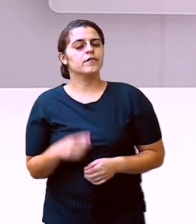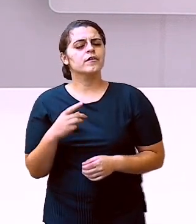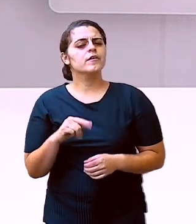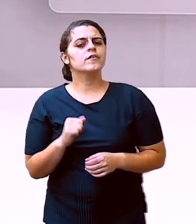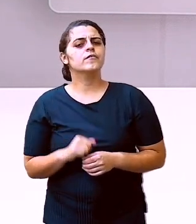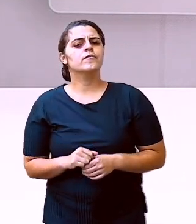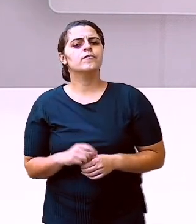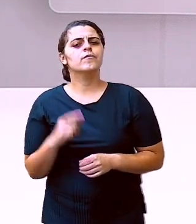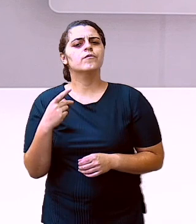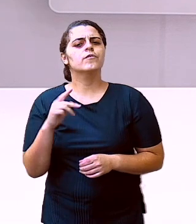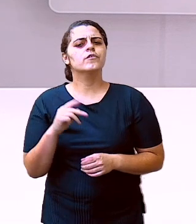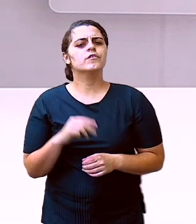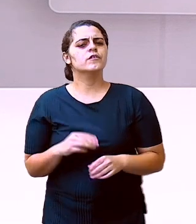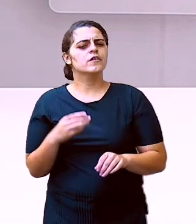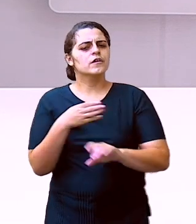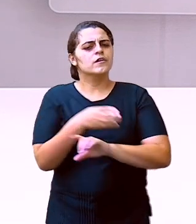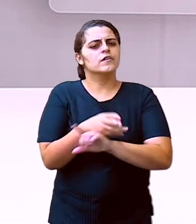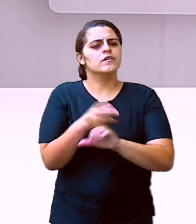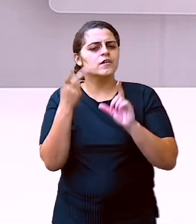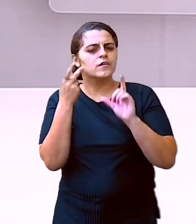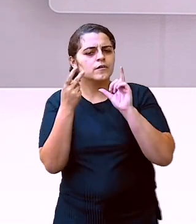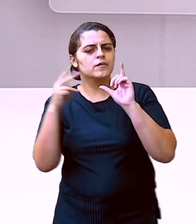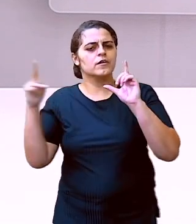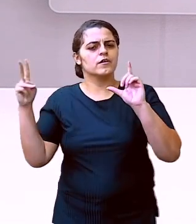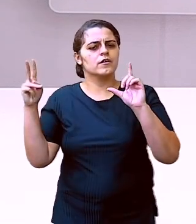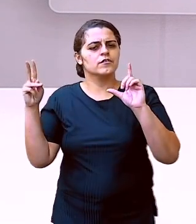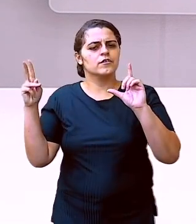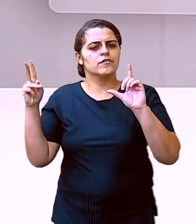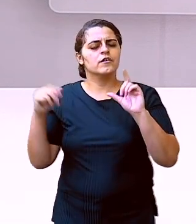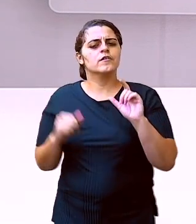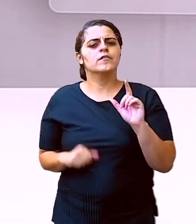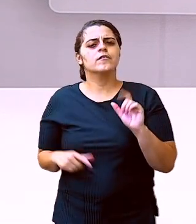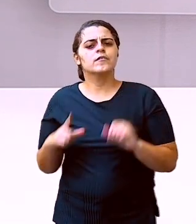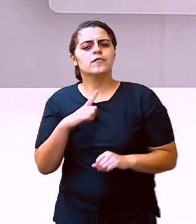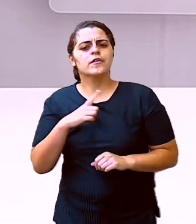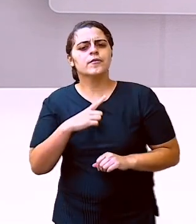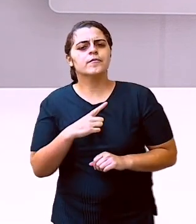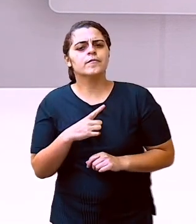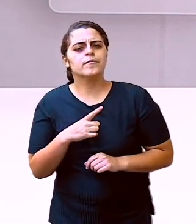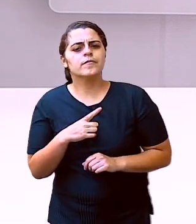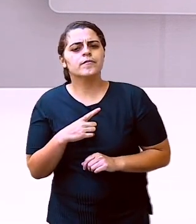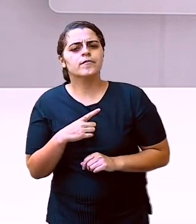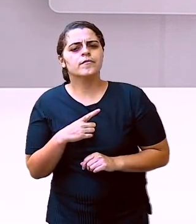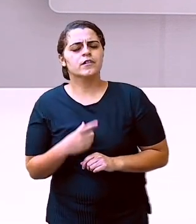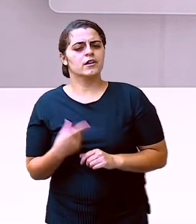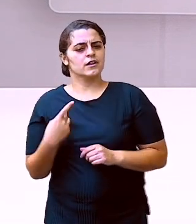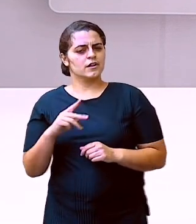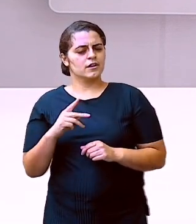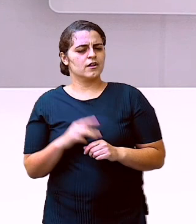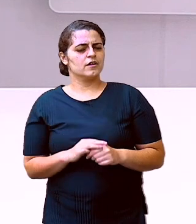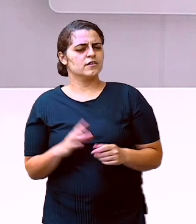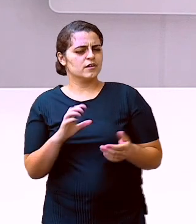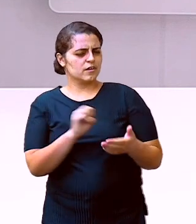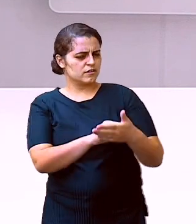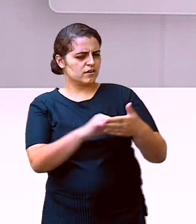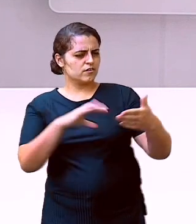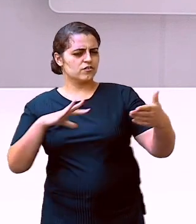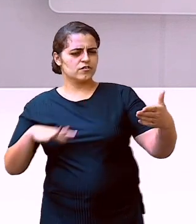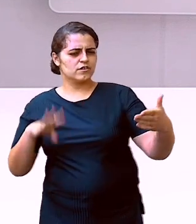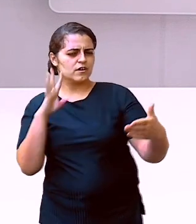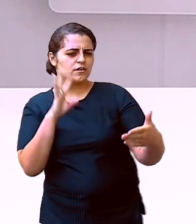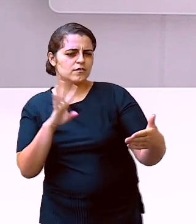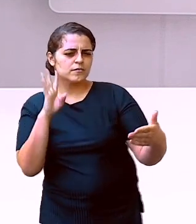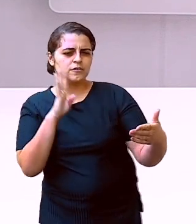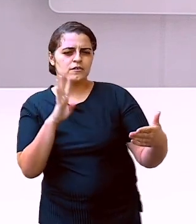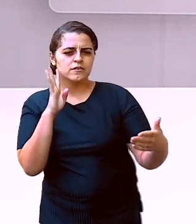diz aqui, você tem acessado a plataforma SMEDGV? Lá, como eu já disse, você